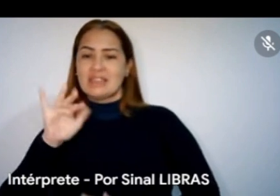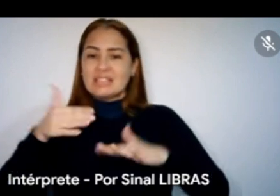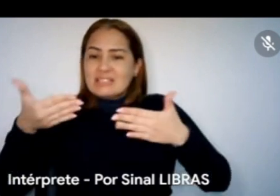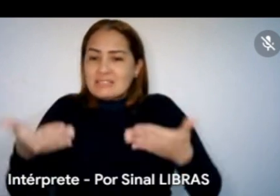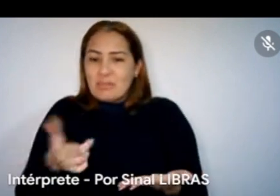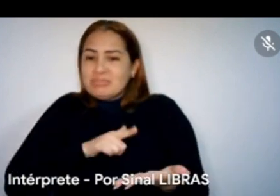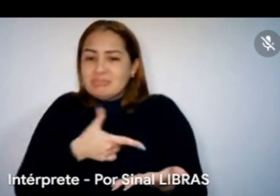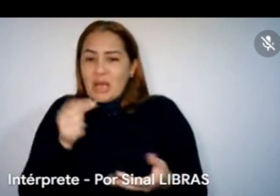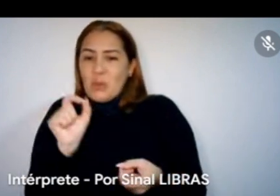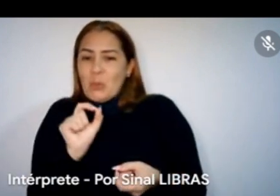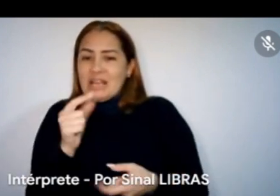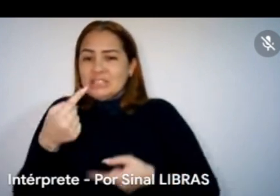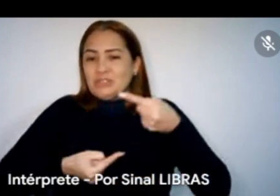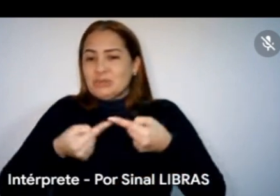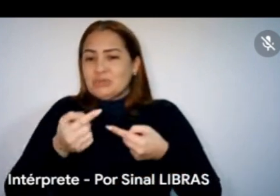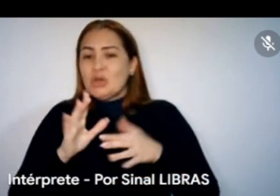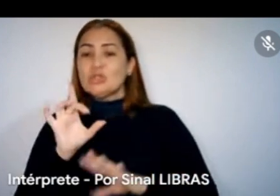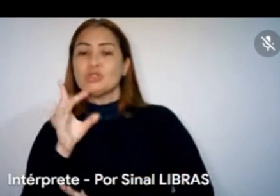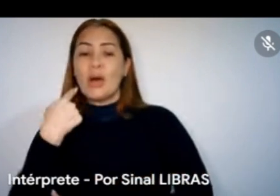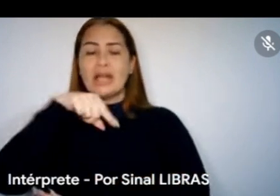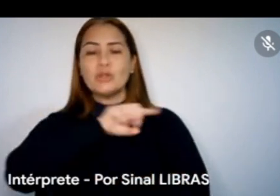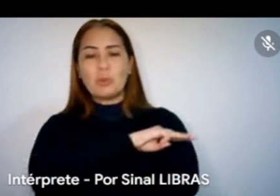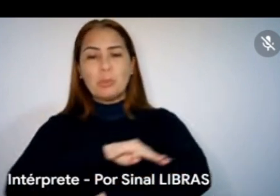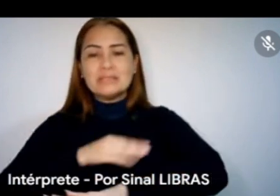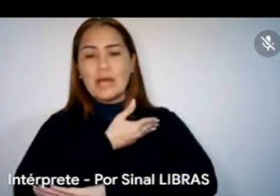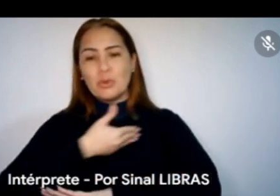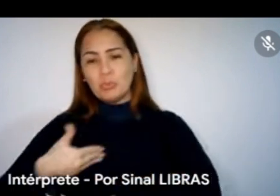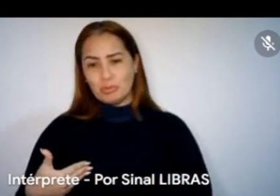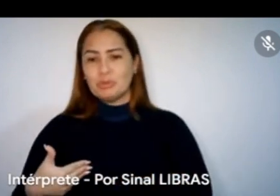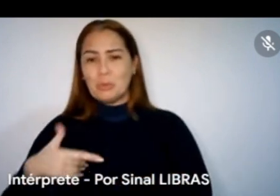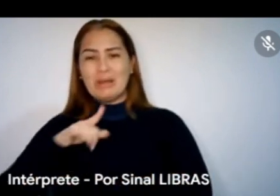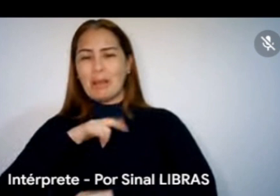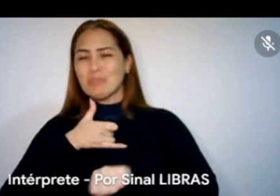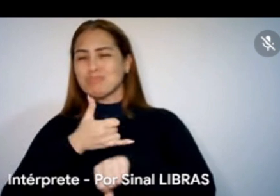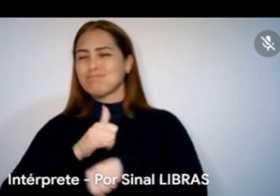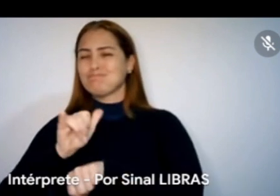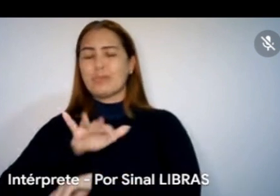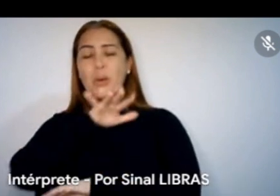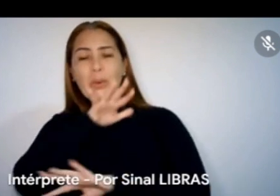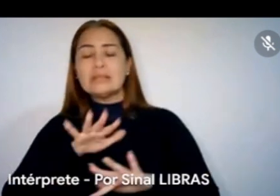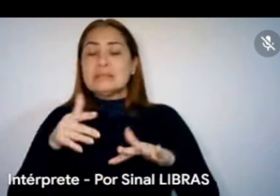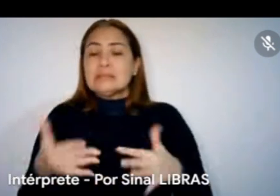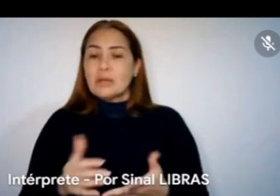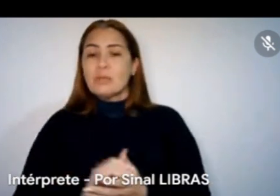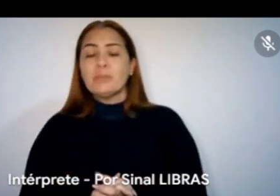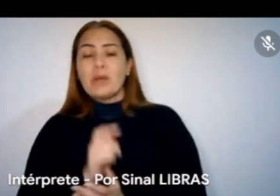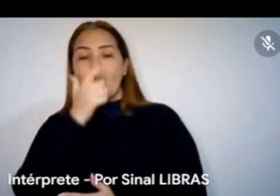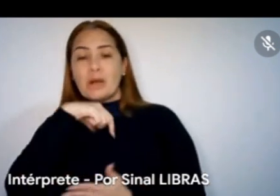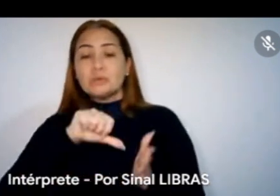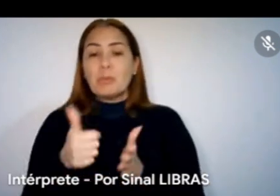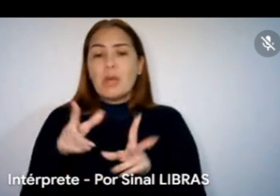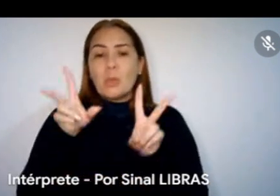para o Ministério Público, aquelas confusões que ninguém quer, que aconteça isso. Então, acho que o primeiro ponto é que